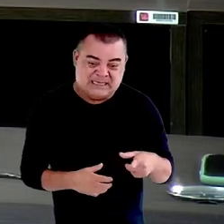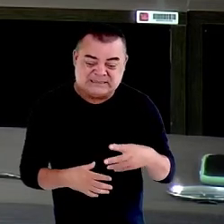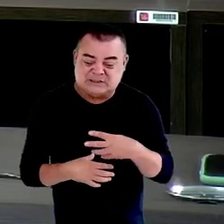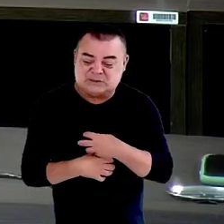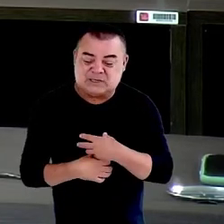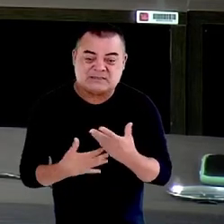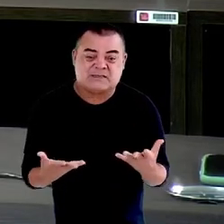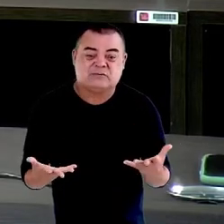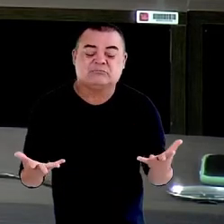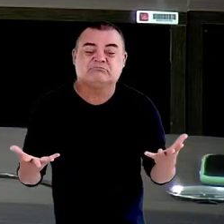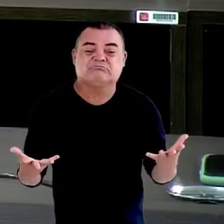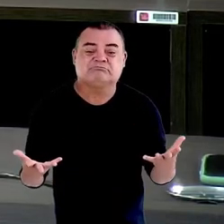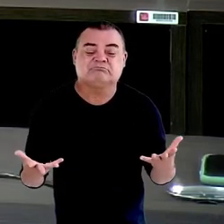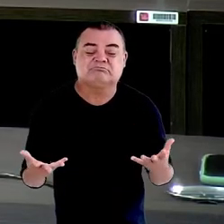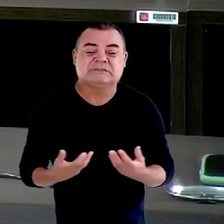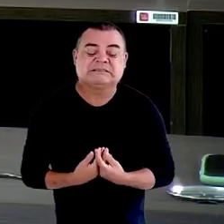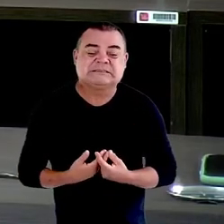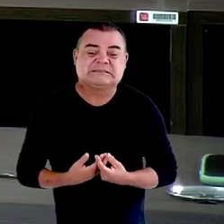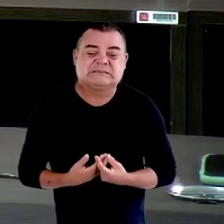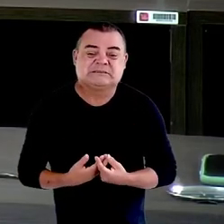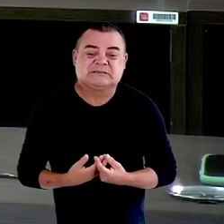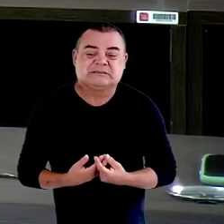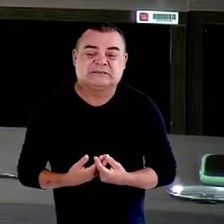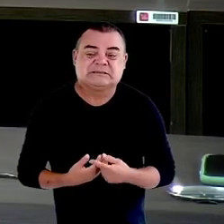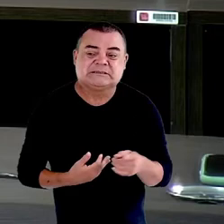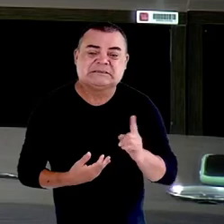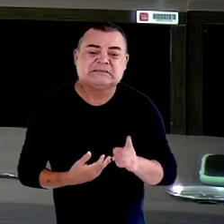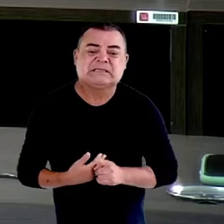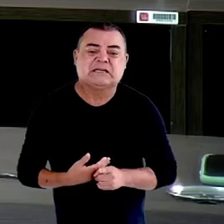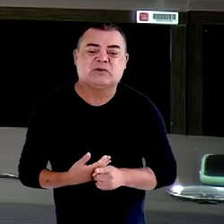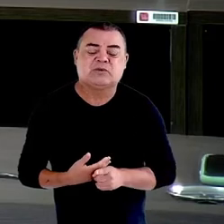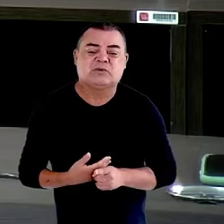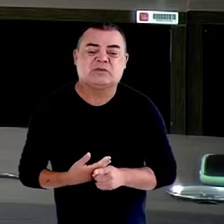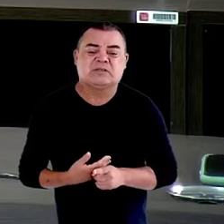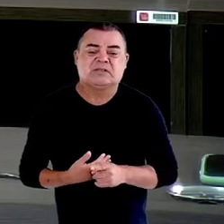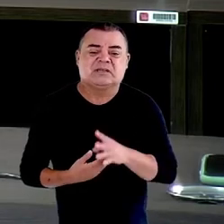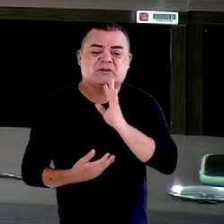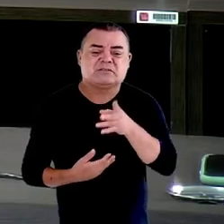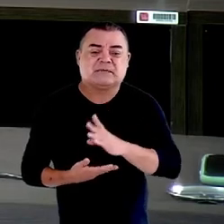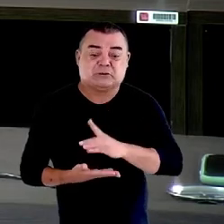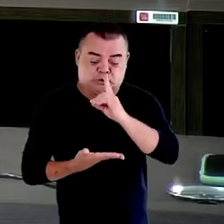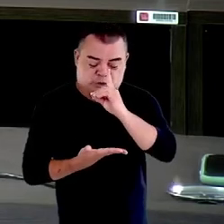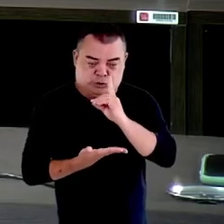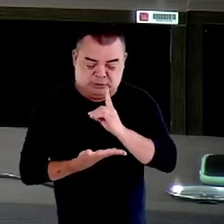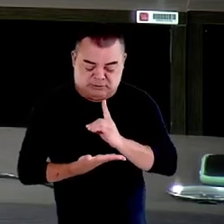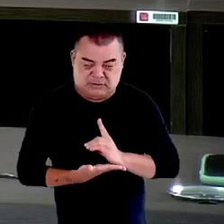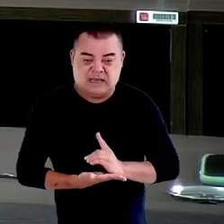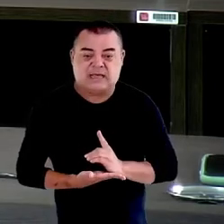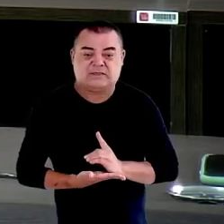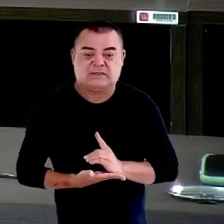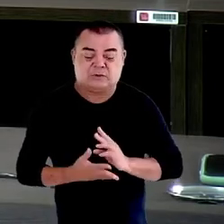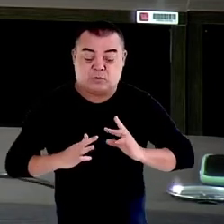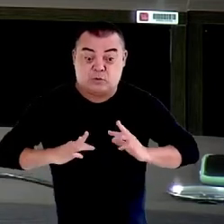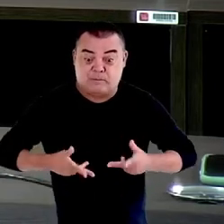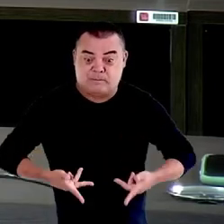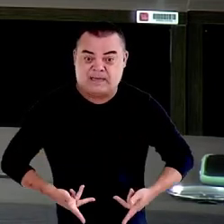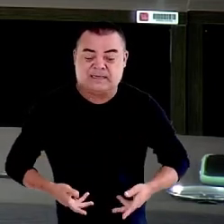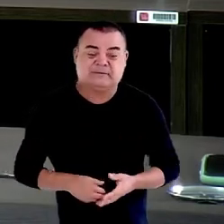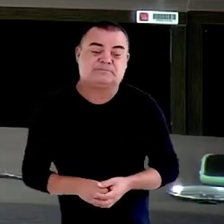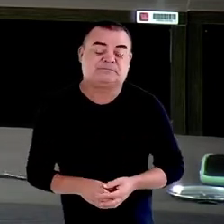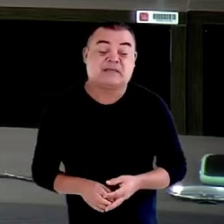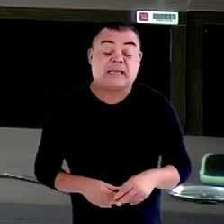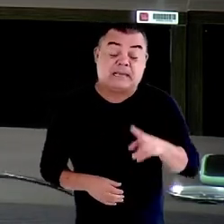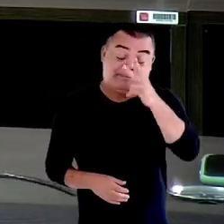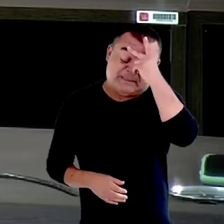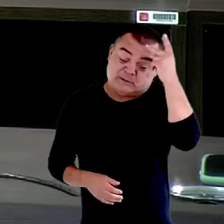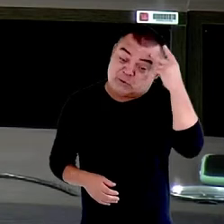de não reconhecimento de dignidade humana. Pessoas que precisavam